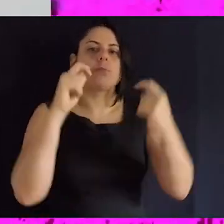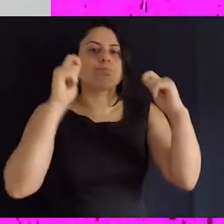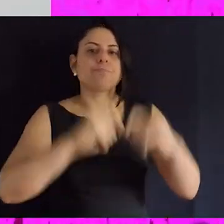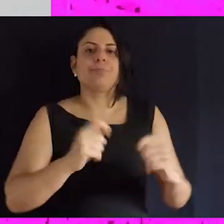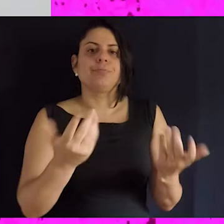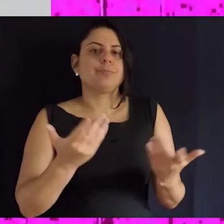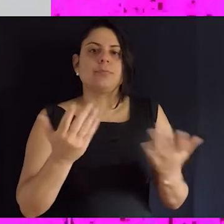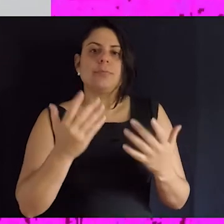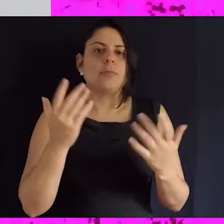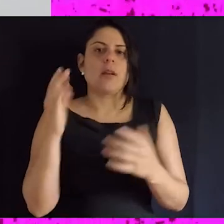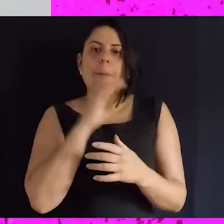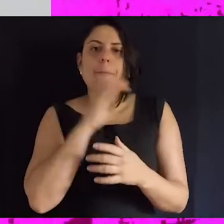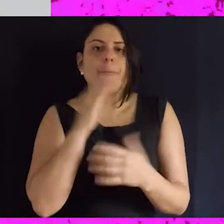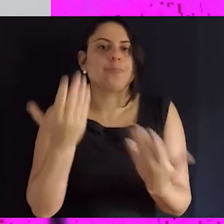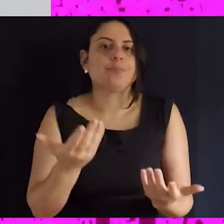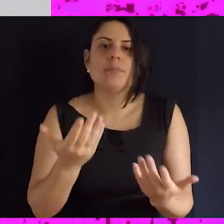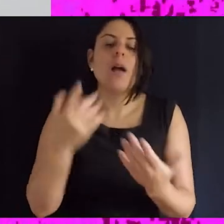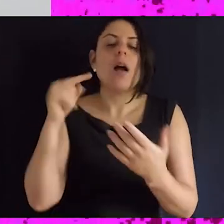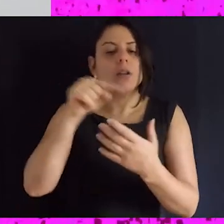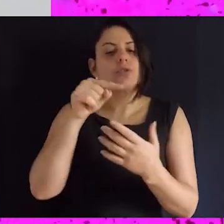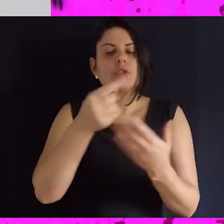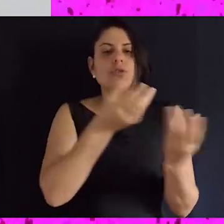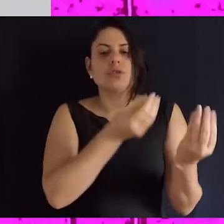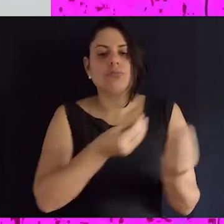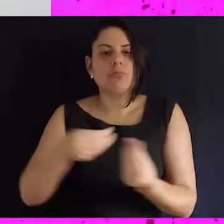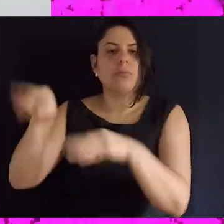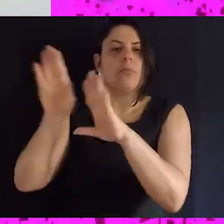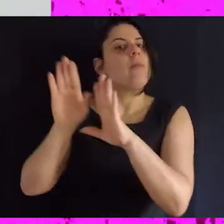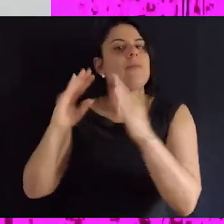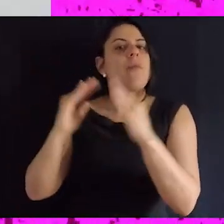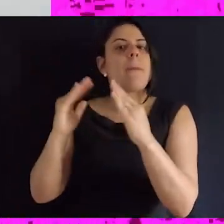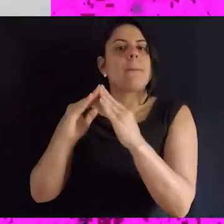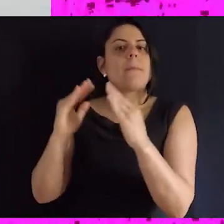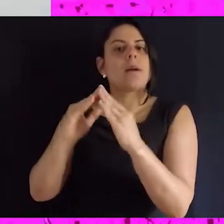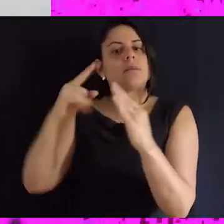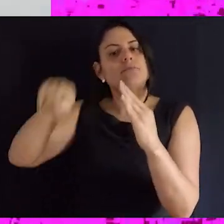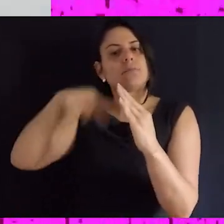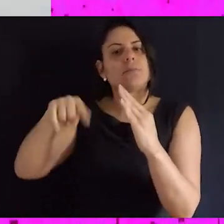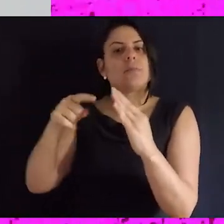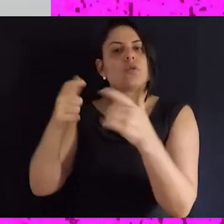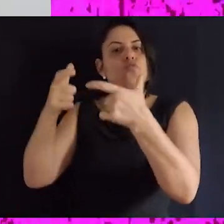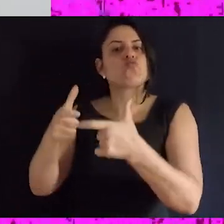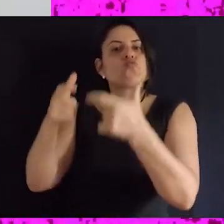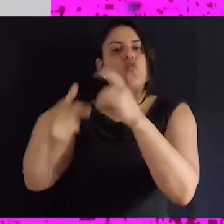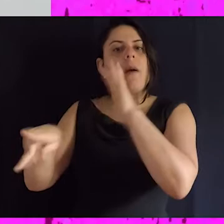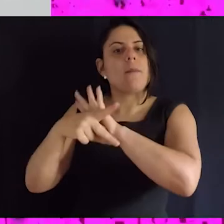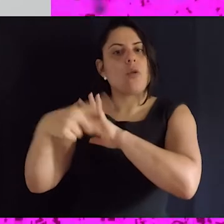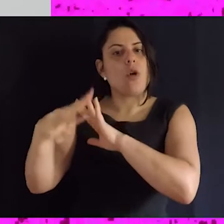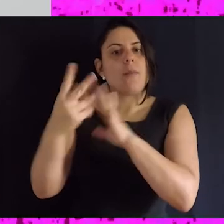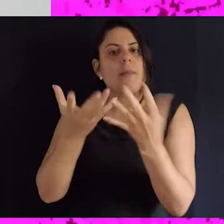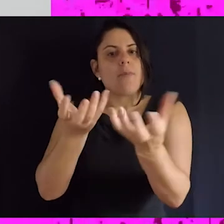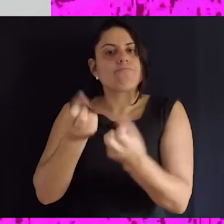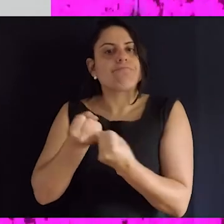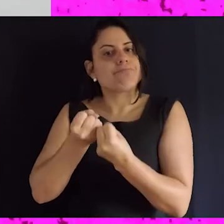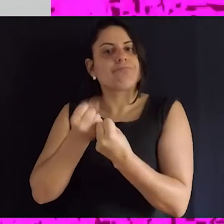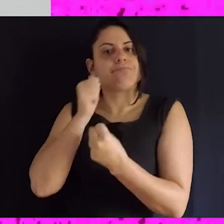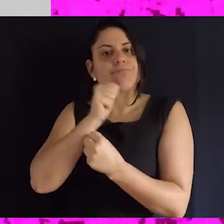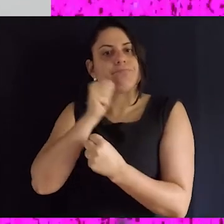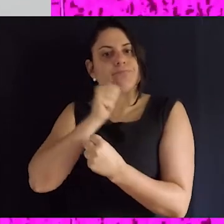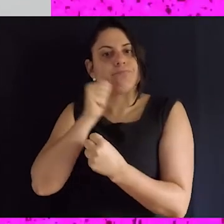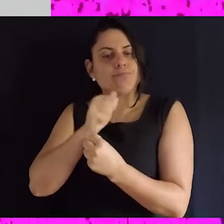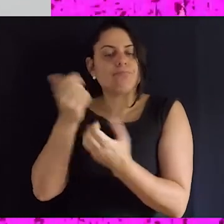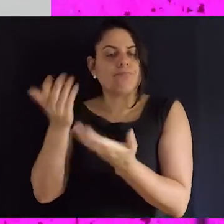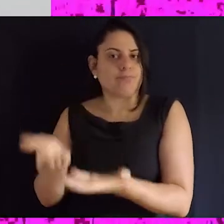caminho, outra proposta imediata para ser feita, a casa